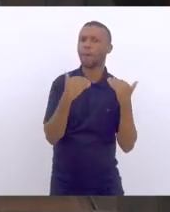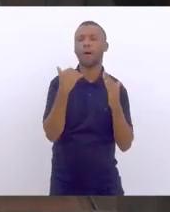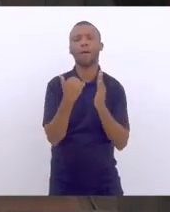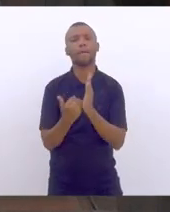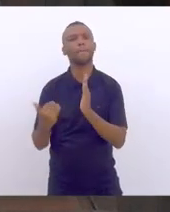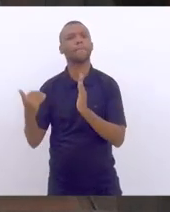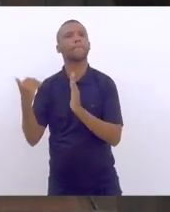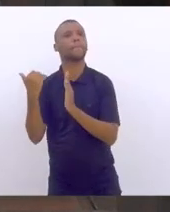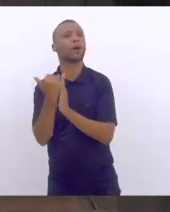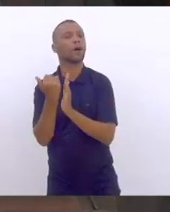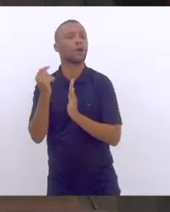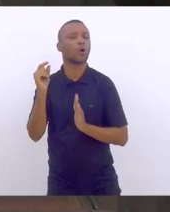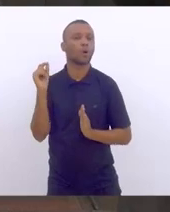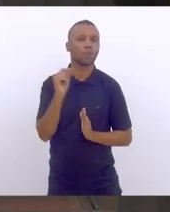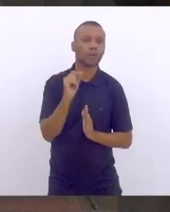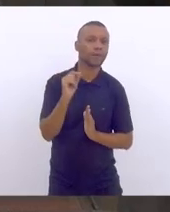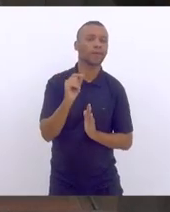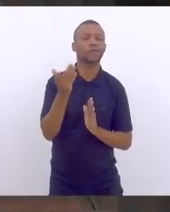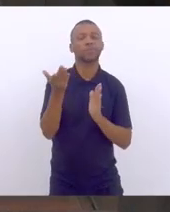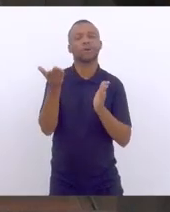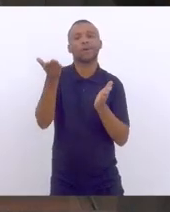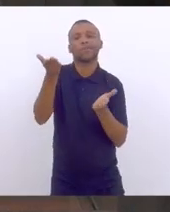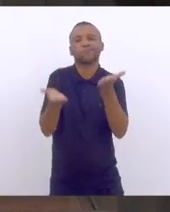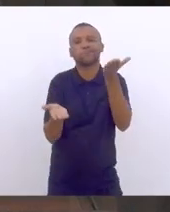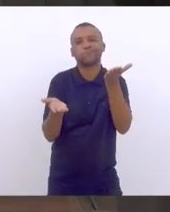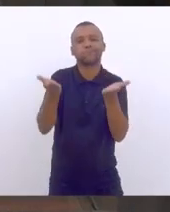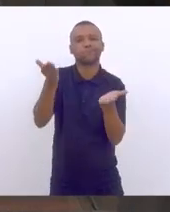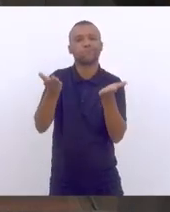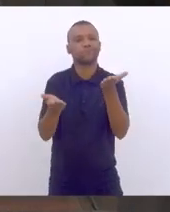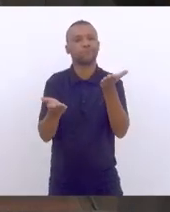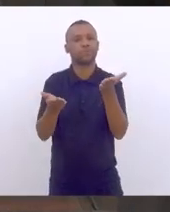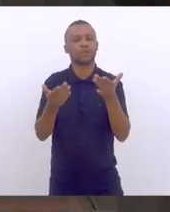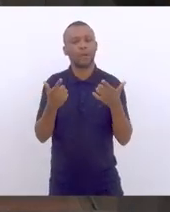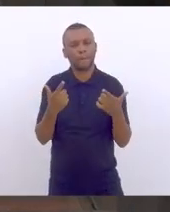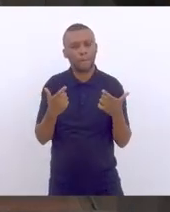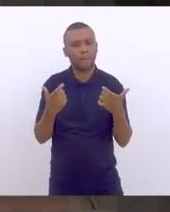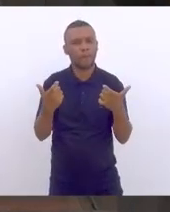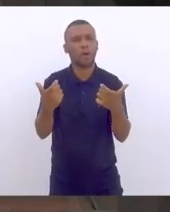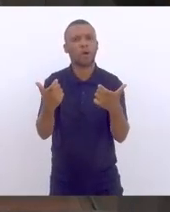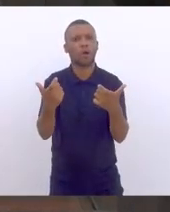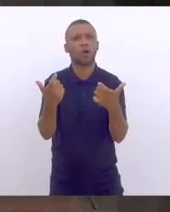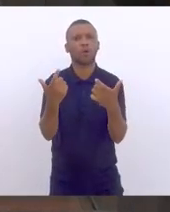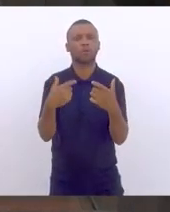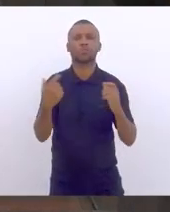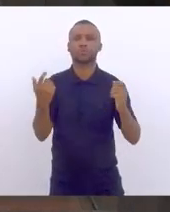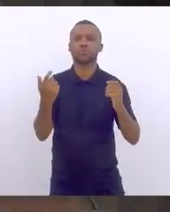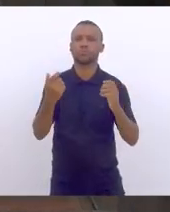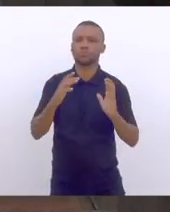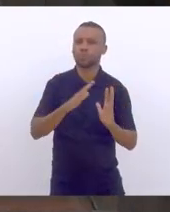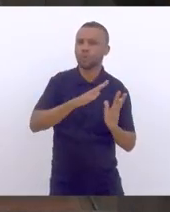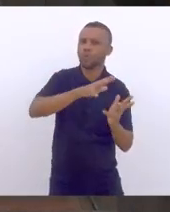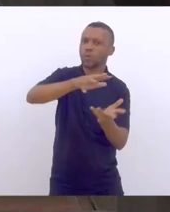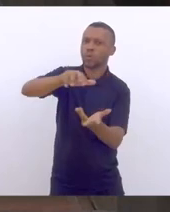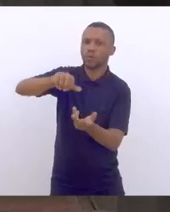desestabilização total dos nossos ecossistemas.